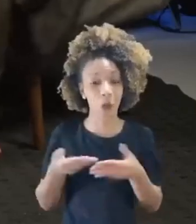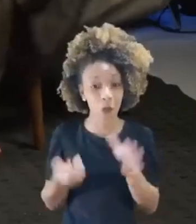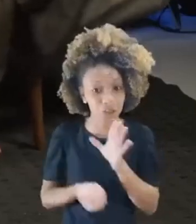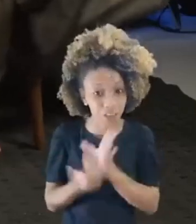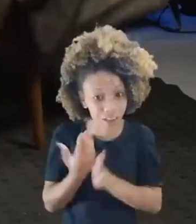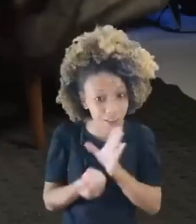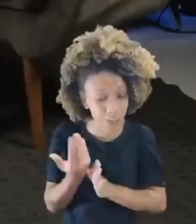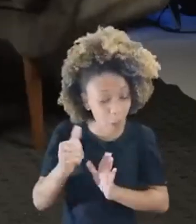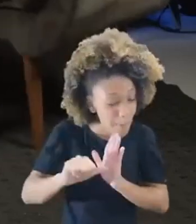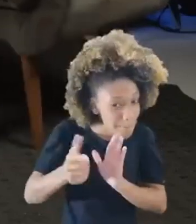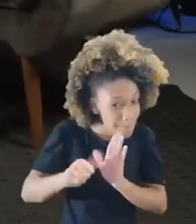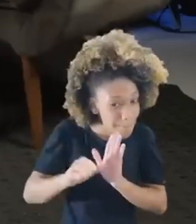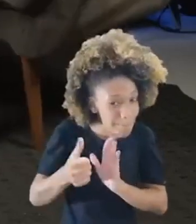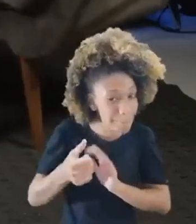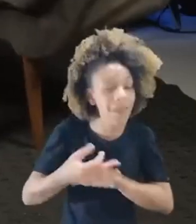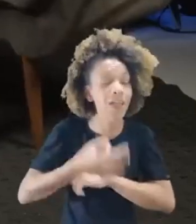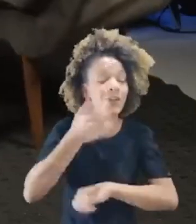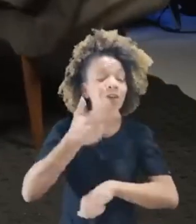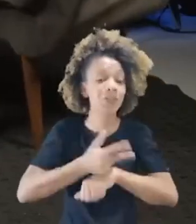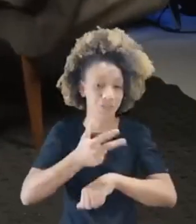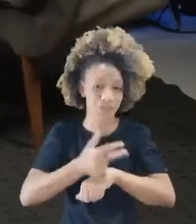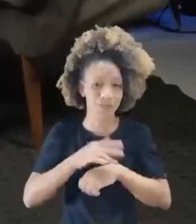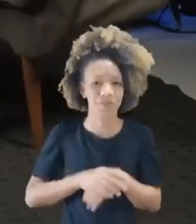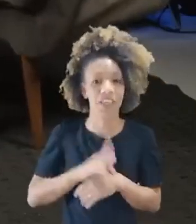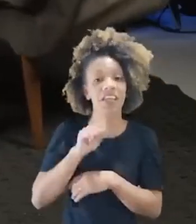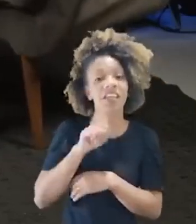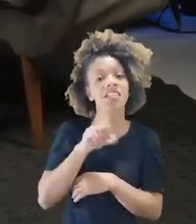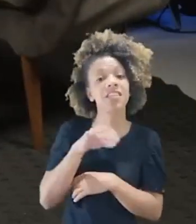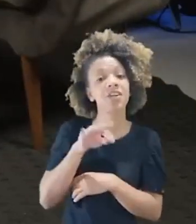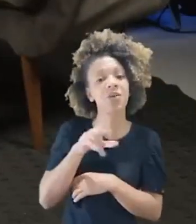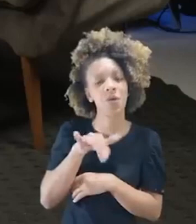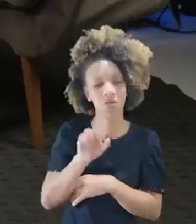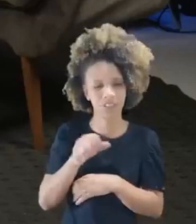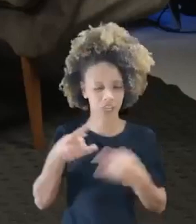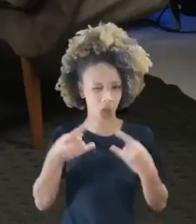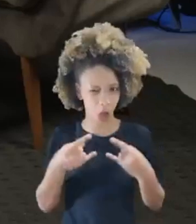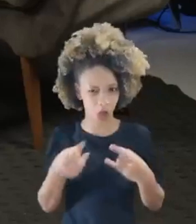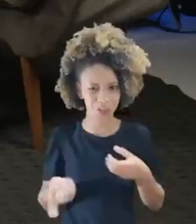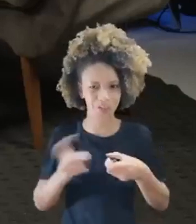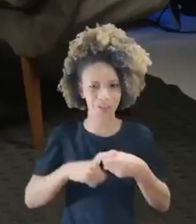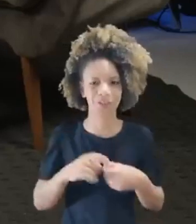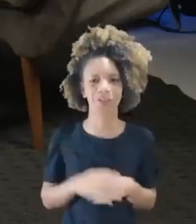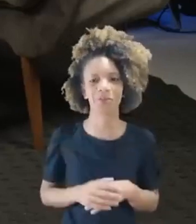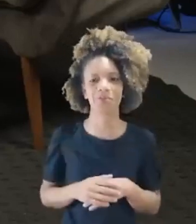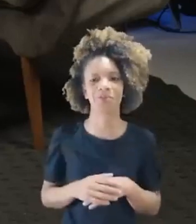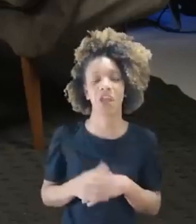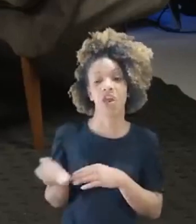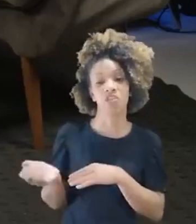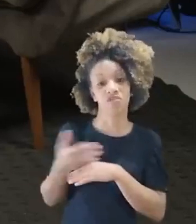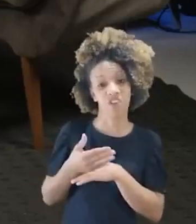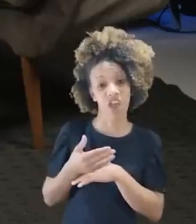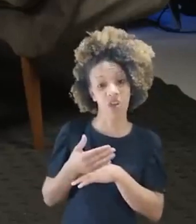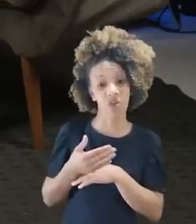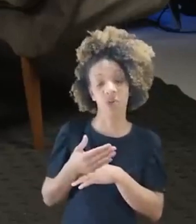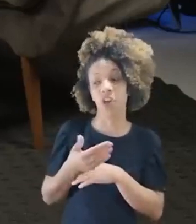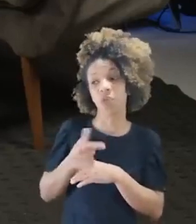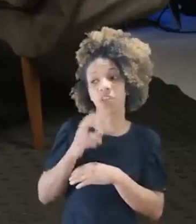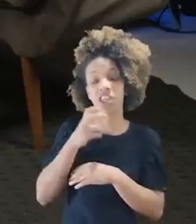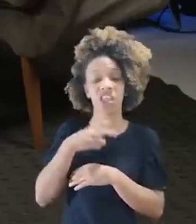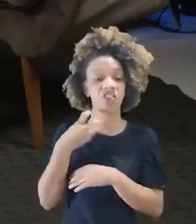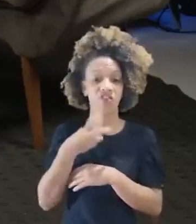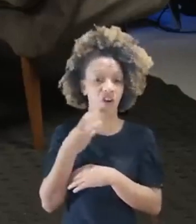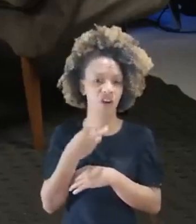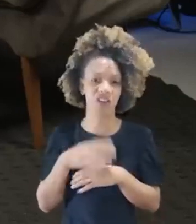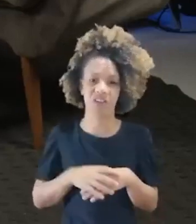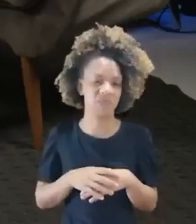original. Original, Os Beatles original. Tipo Guns N' Roses voltou. É, exato. A gente tá fazendo uma tour, Igualzinho mesmo, velho e sem voz. É, e já